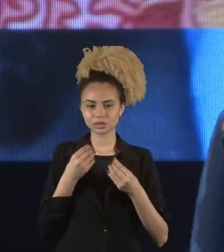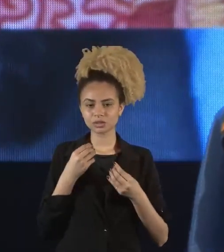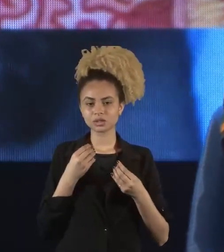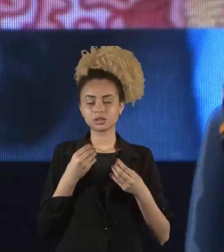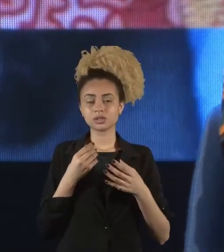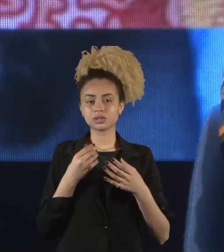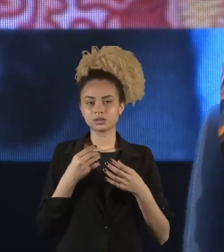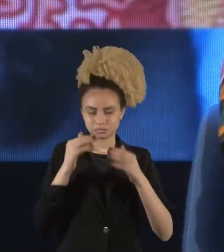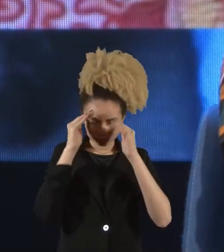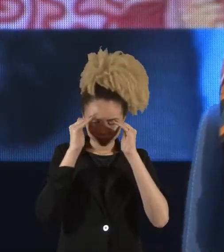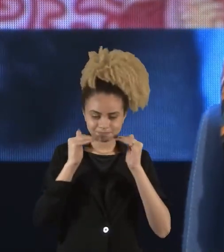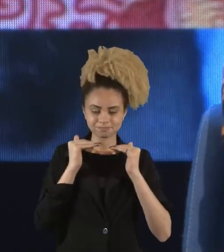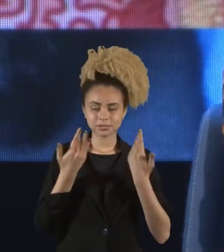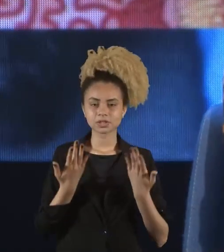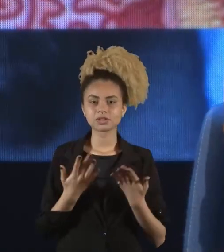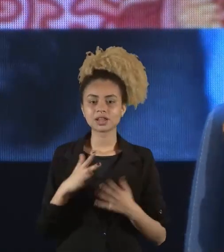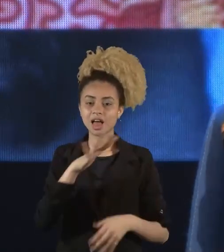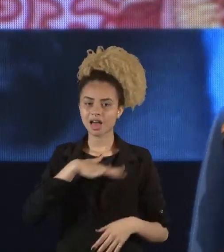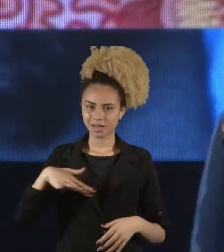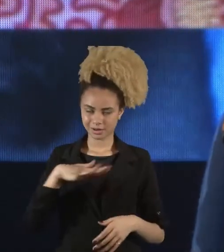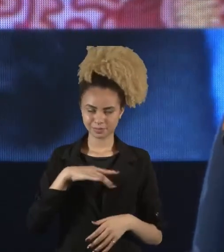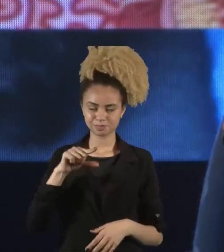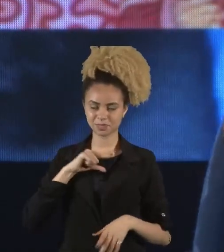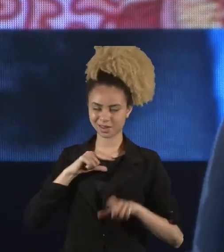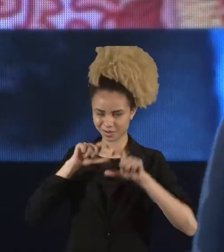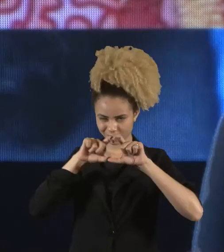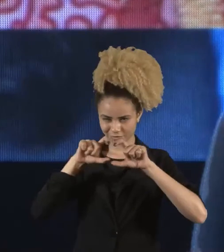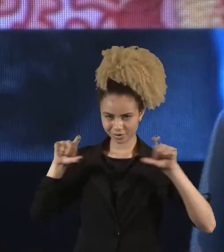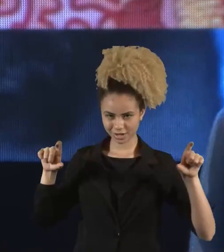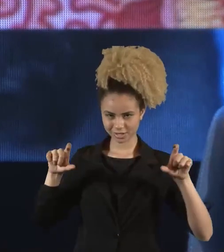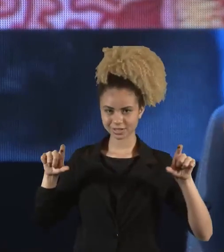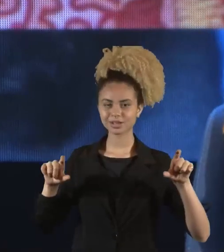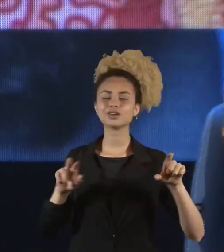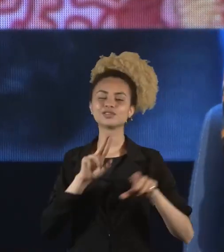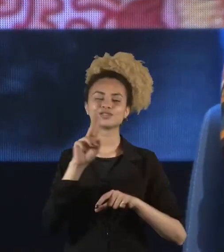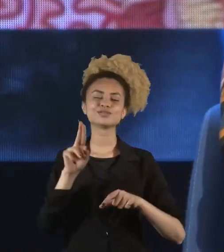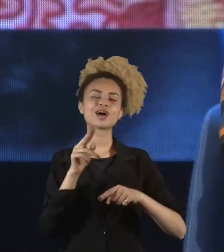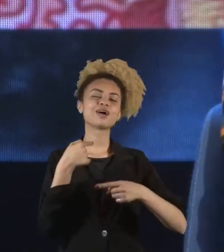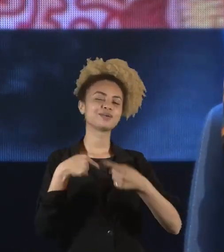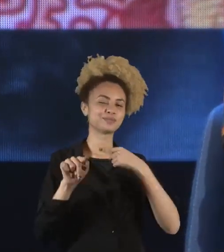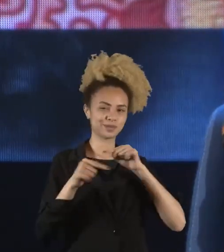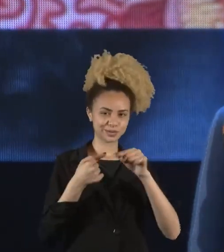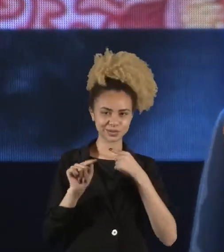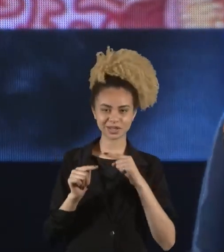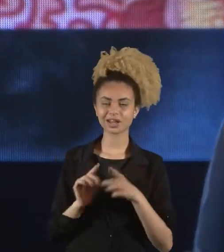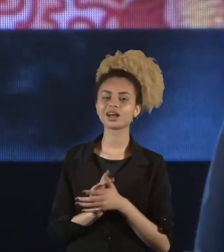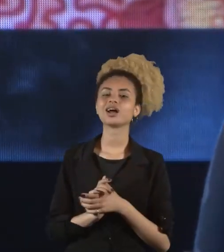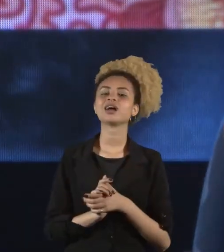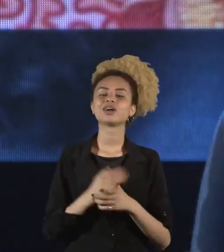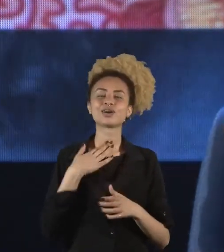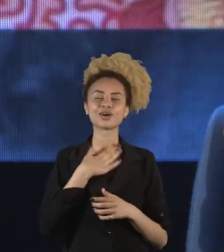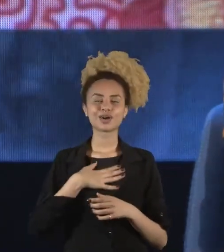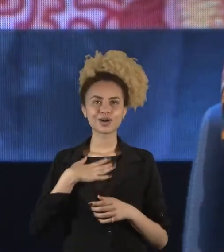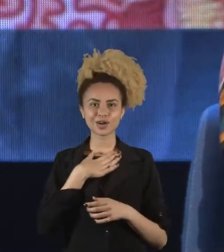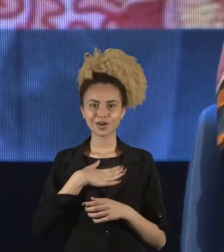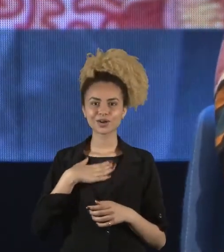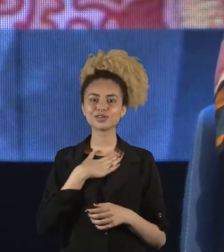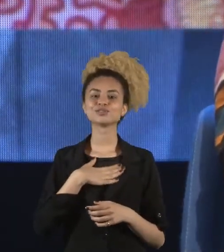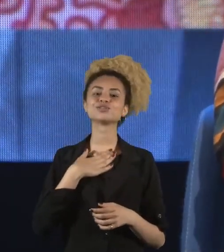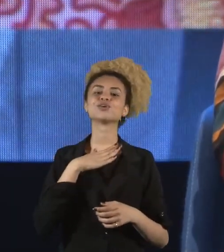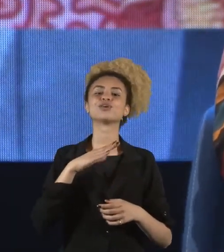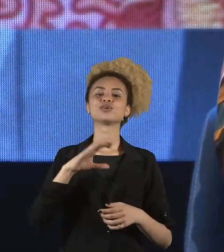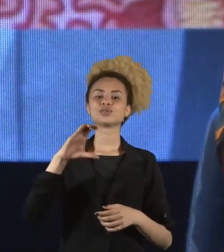Tem uma frase, vou usar um pouquinho da música aqui, de uma banda que eu gosto muito, que é o Charlie Brown